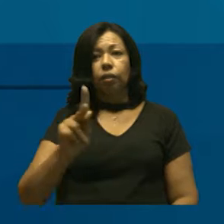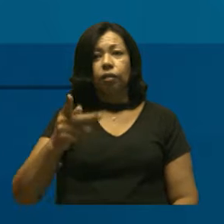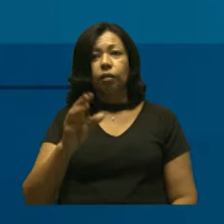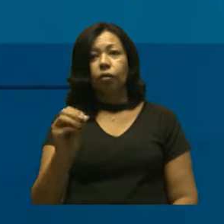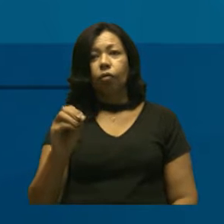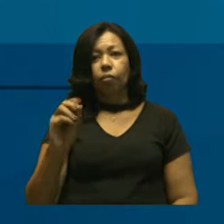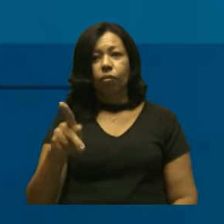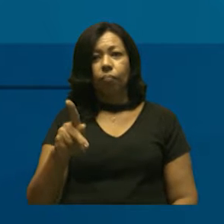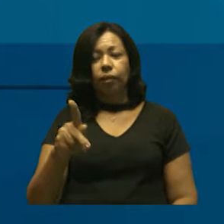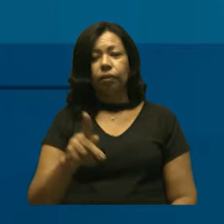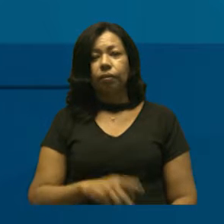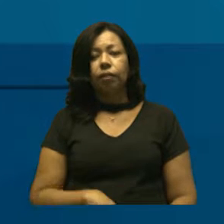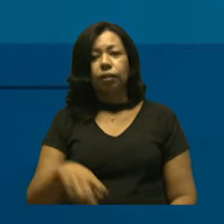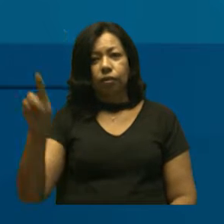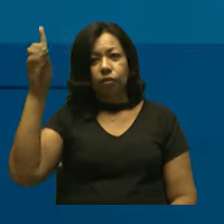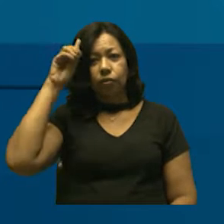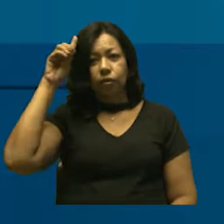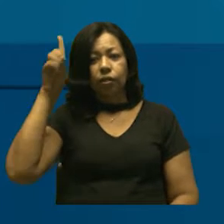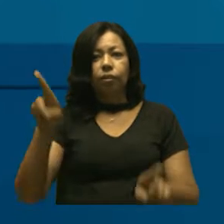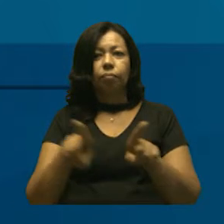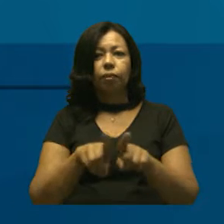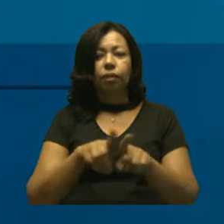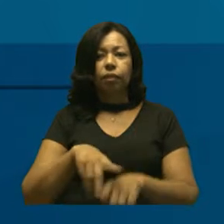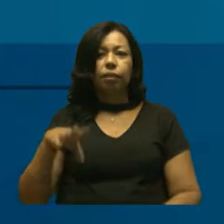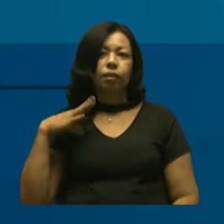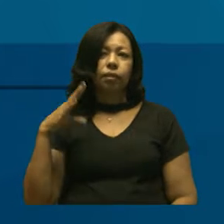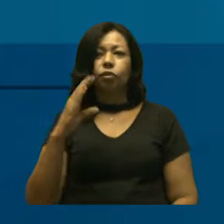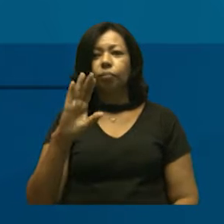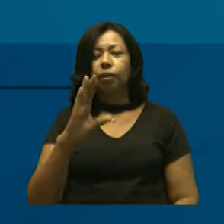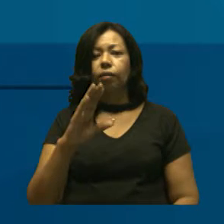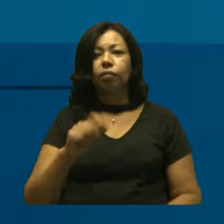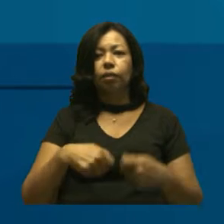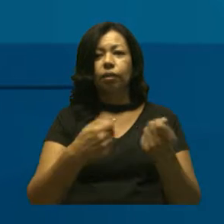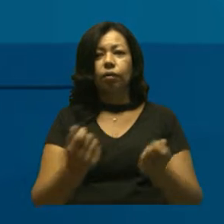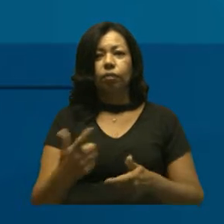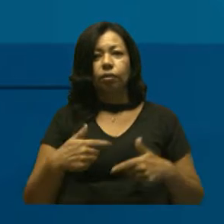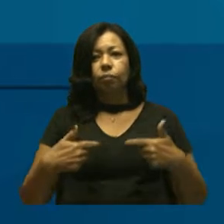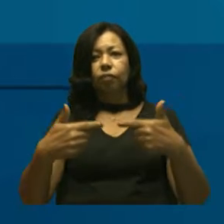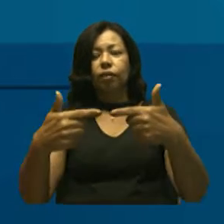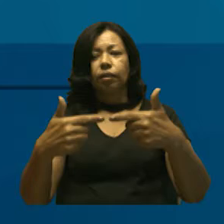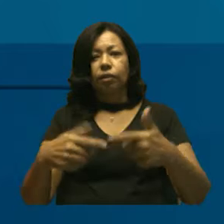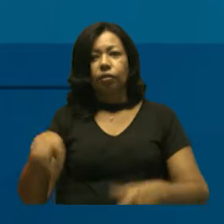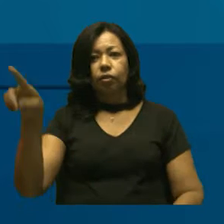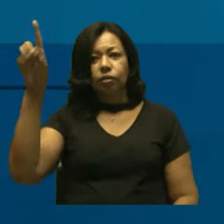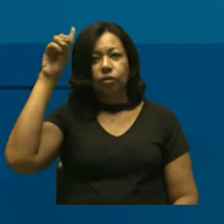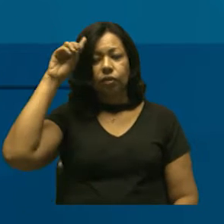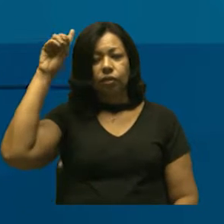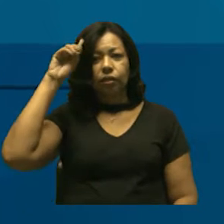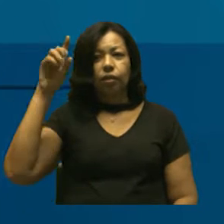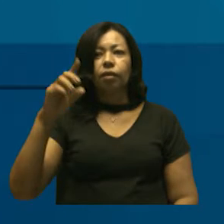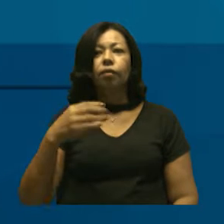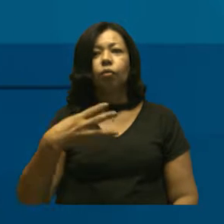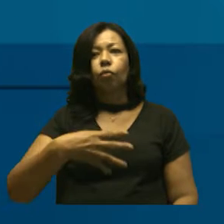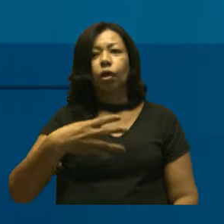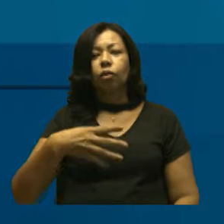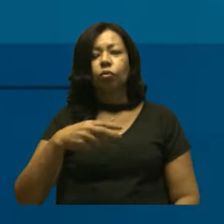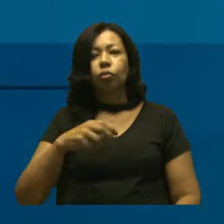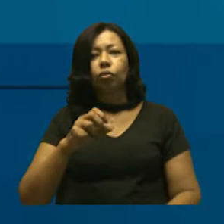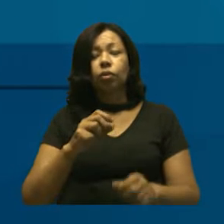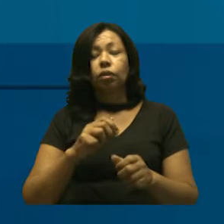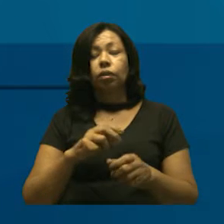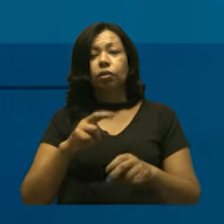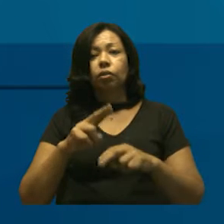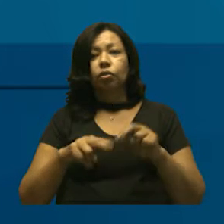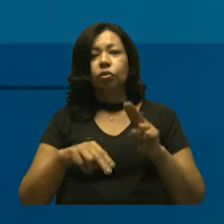Municipal do Hip Hop no município de Cubatão e da Outras Providências. A data é do dia 4 de junho de